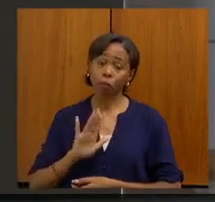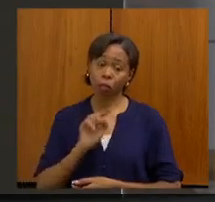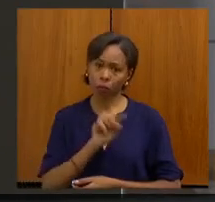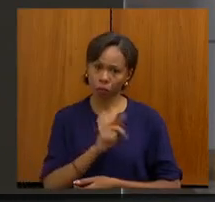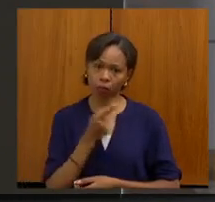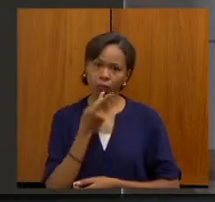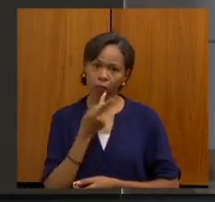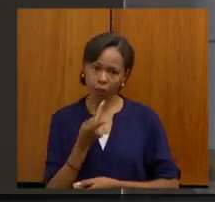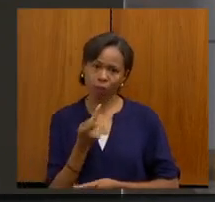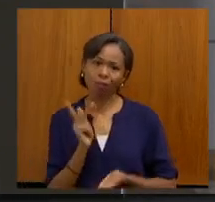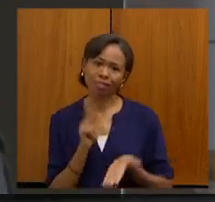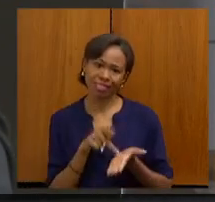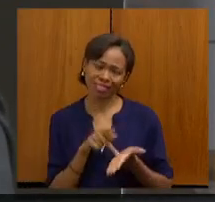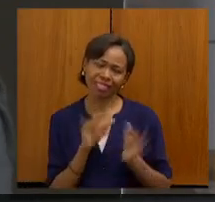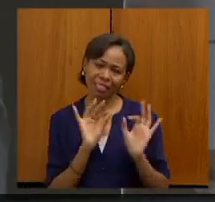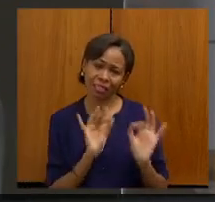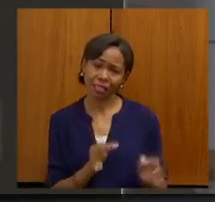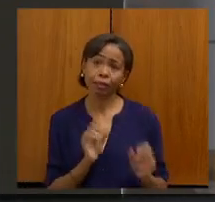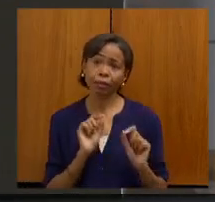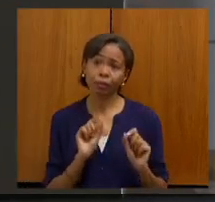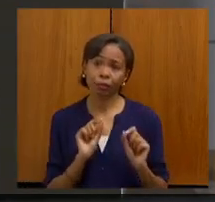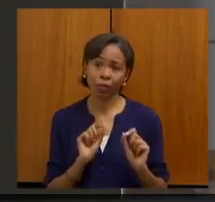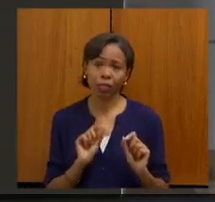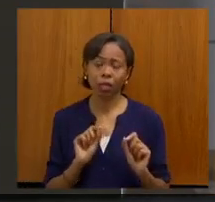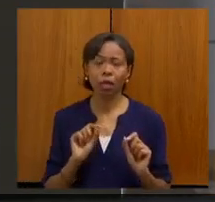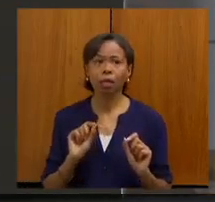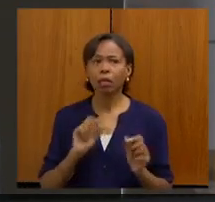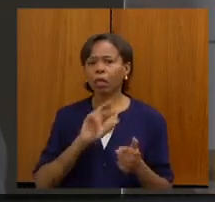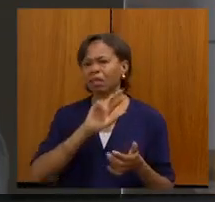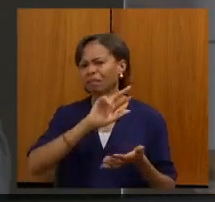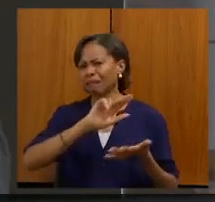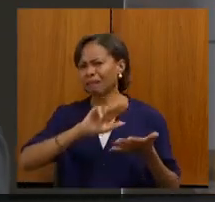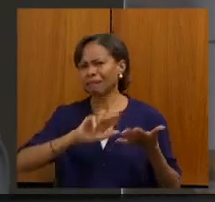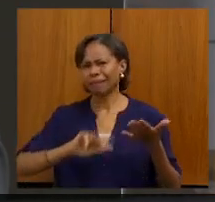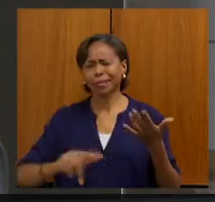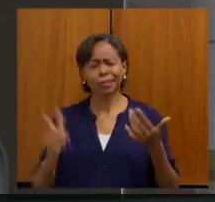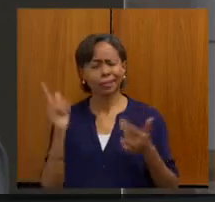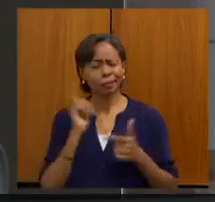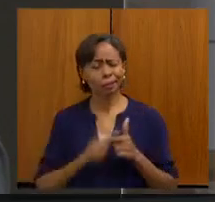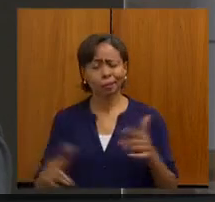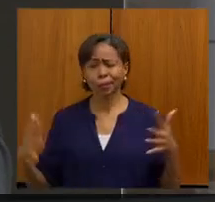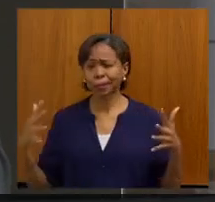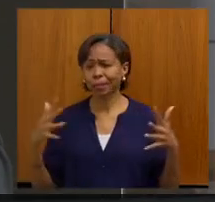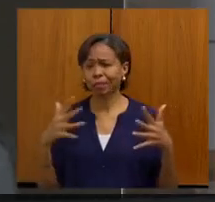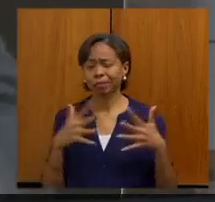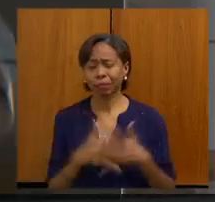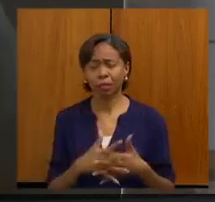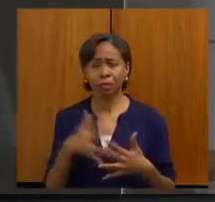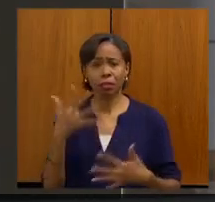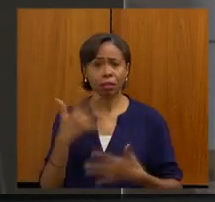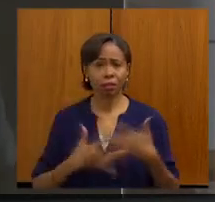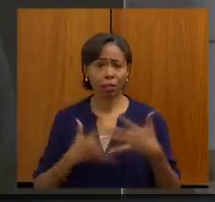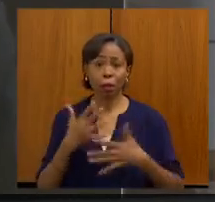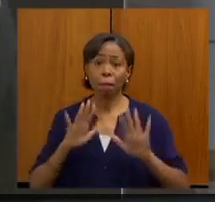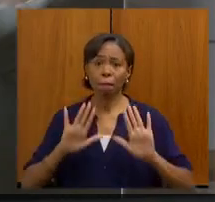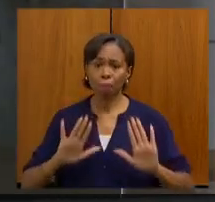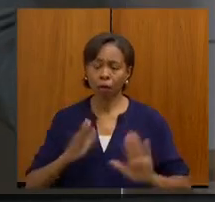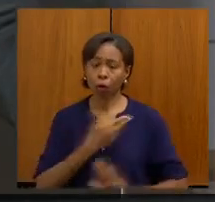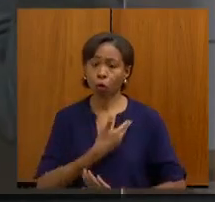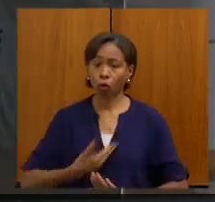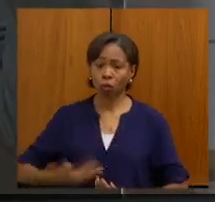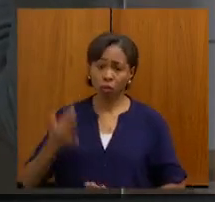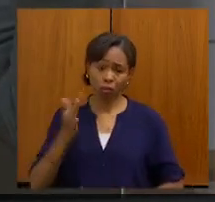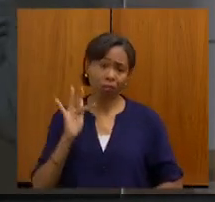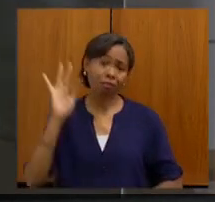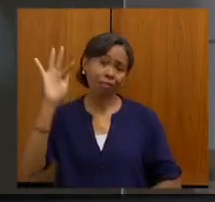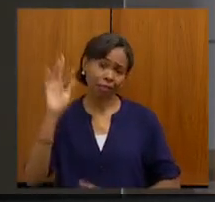bem disse, nós temos infinitas travas e essas travas são geridas pelo governo federal, ou seja,